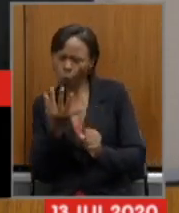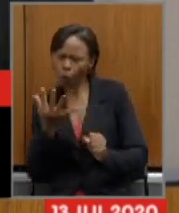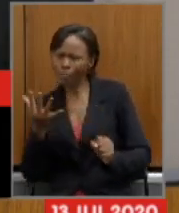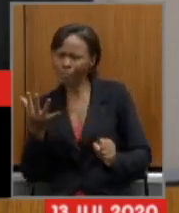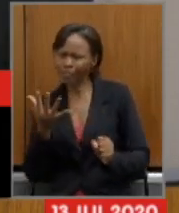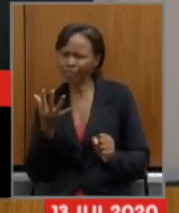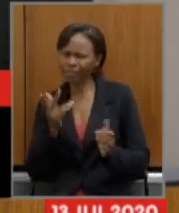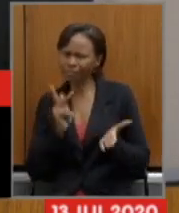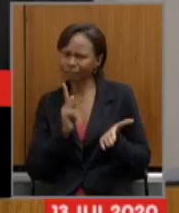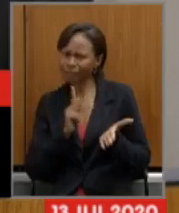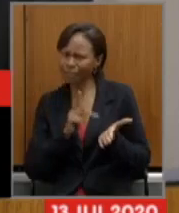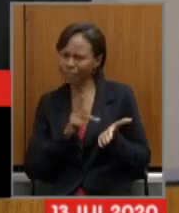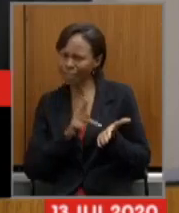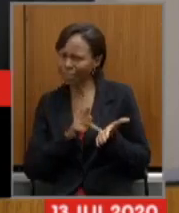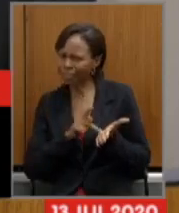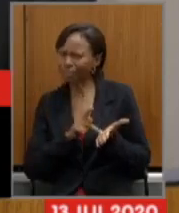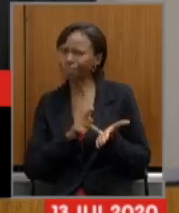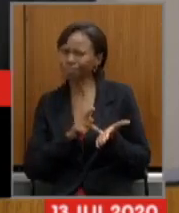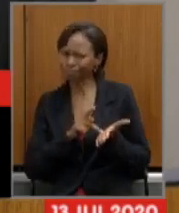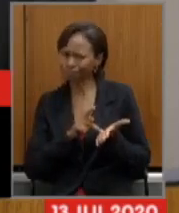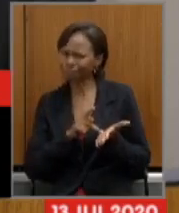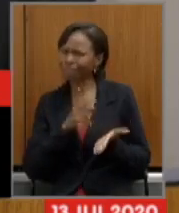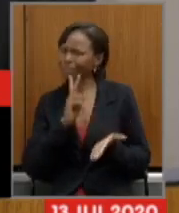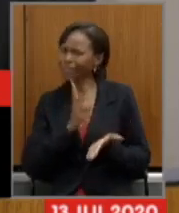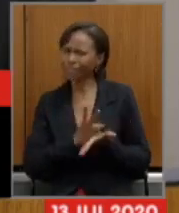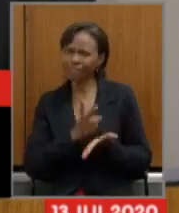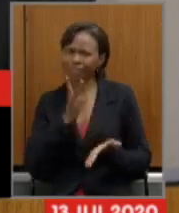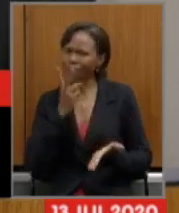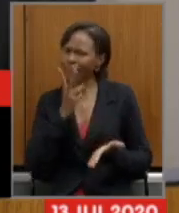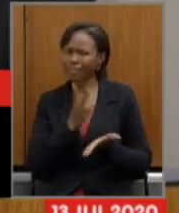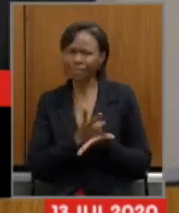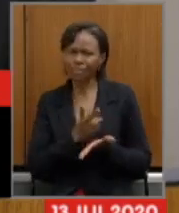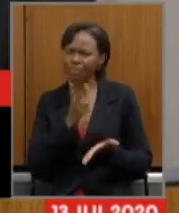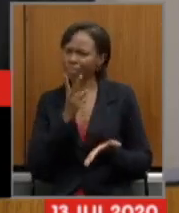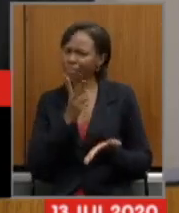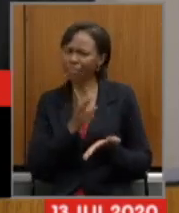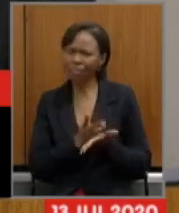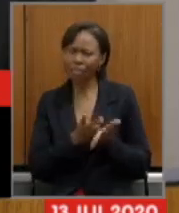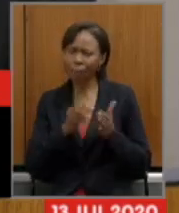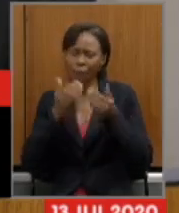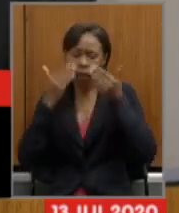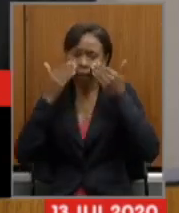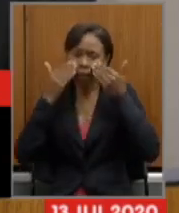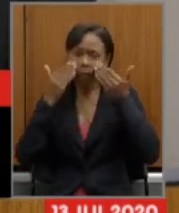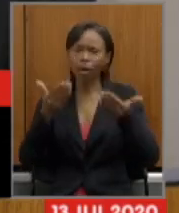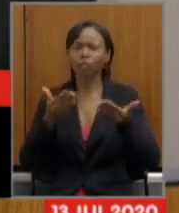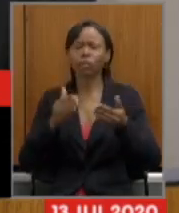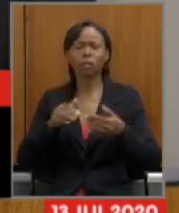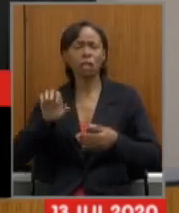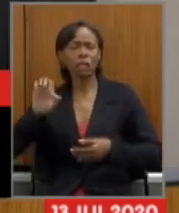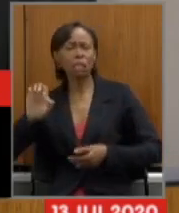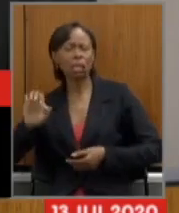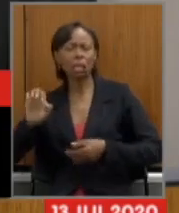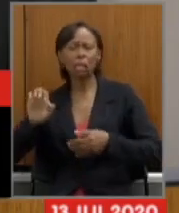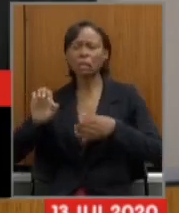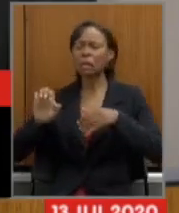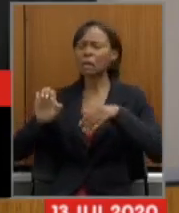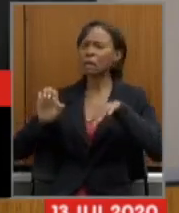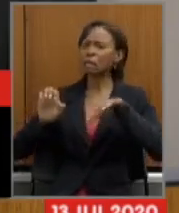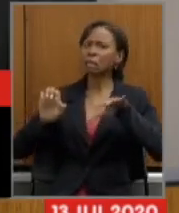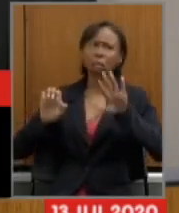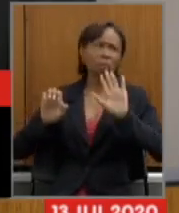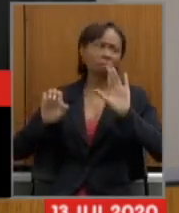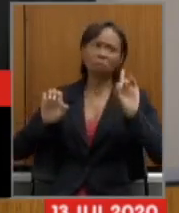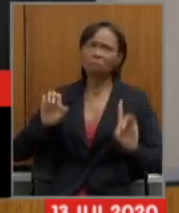incontornável ela sempre vai prevalecer seja de direita de esquerda de centro de cima ou de